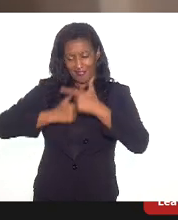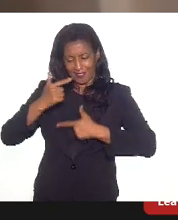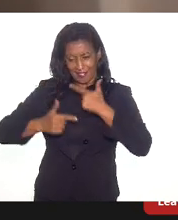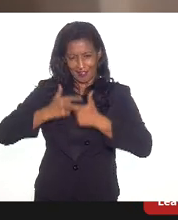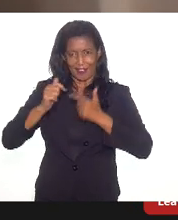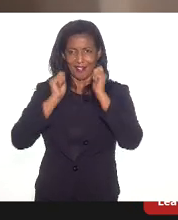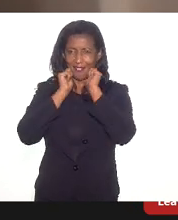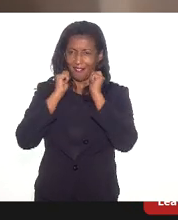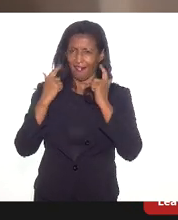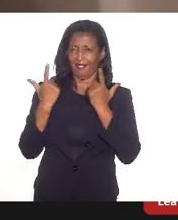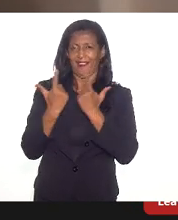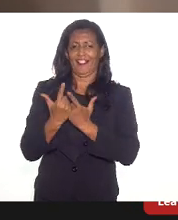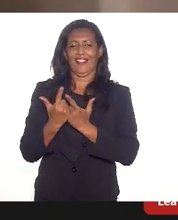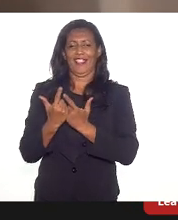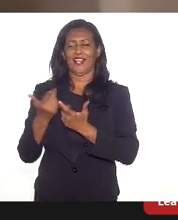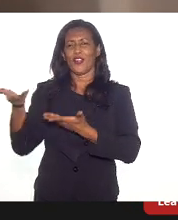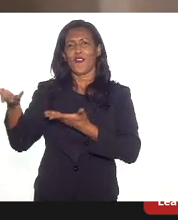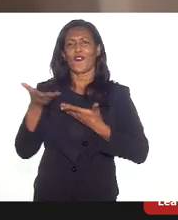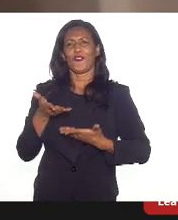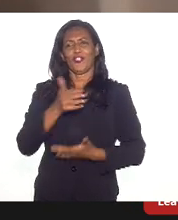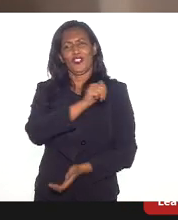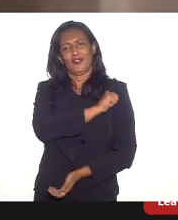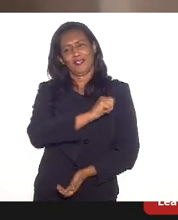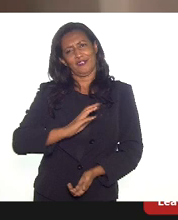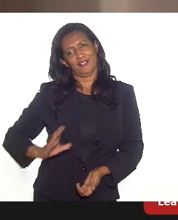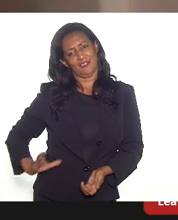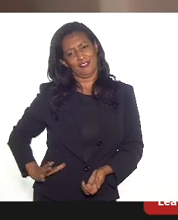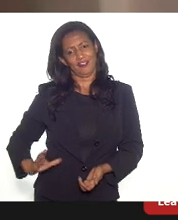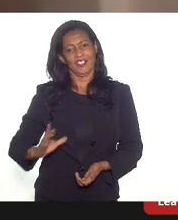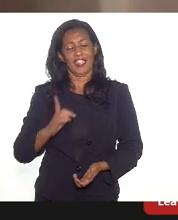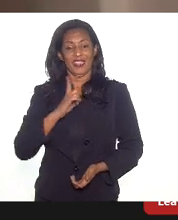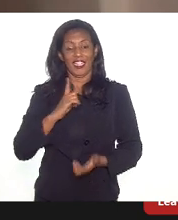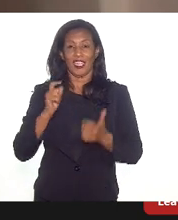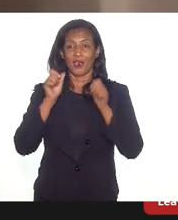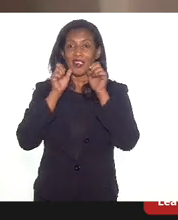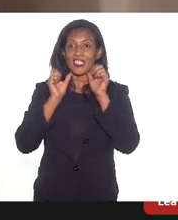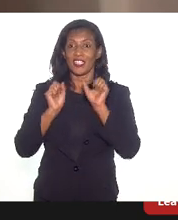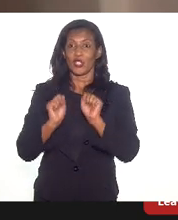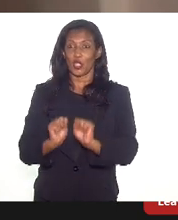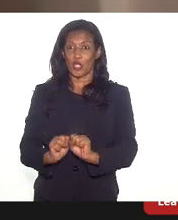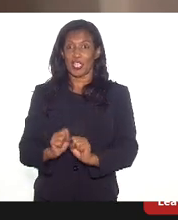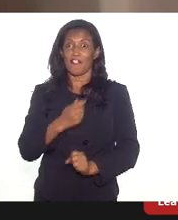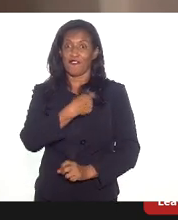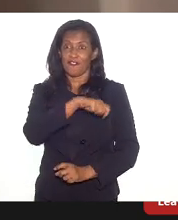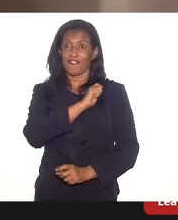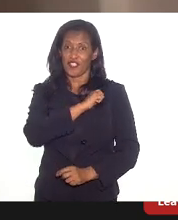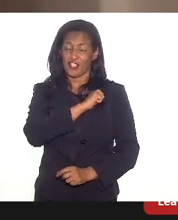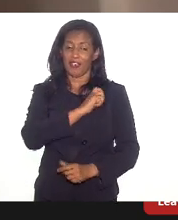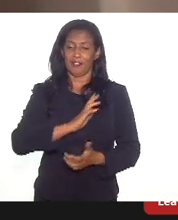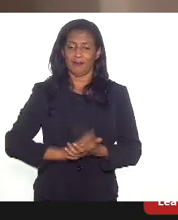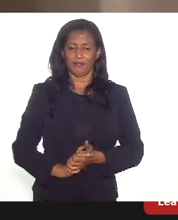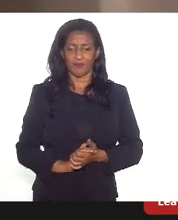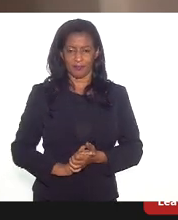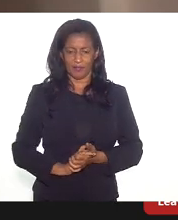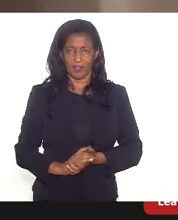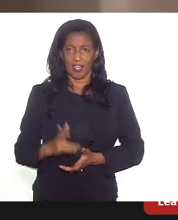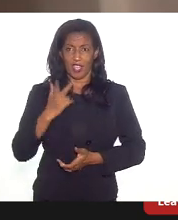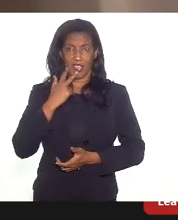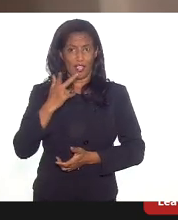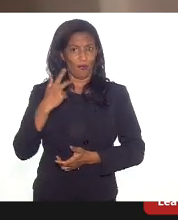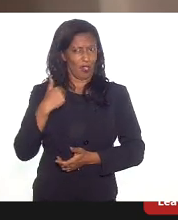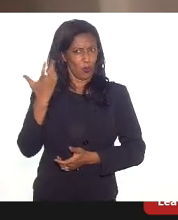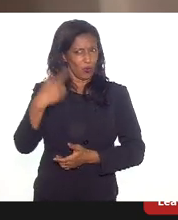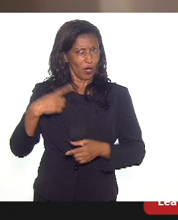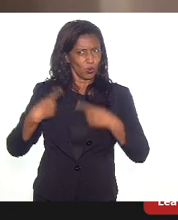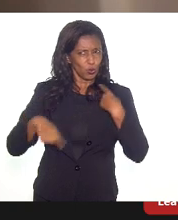LERJ, o convite do deputado André Ciliano, criou uma assessoria fiscal, e quando ele criou a assessoria fiscal, eu falei para ele que não queria